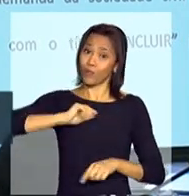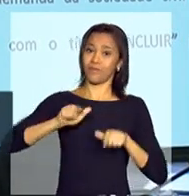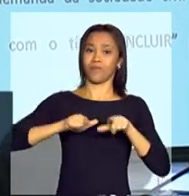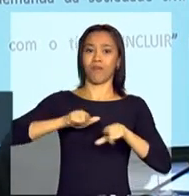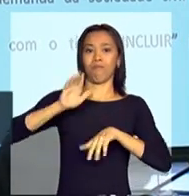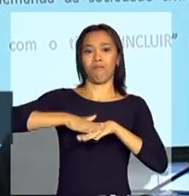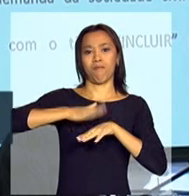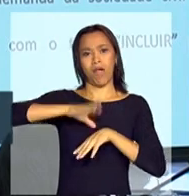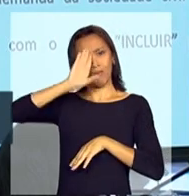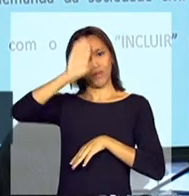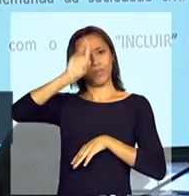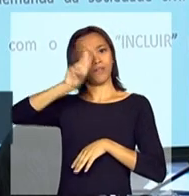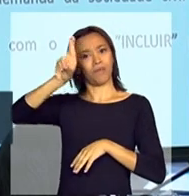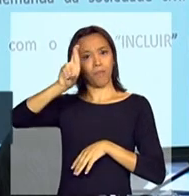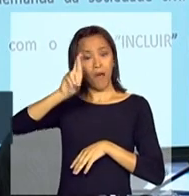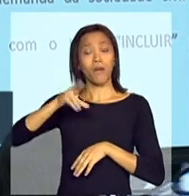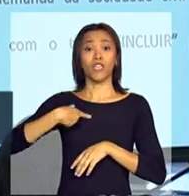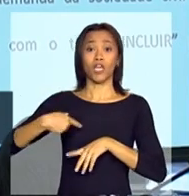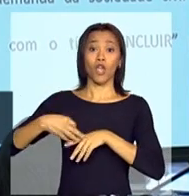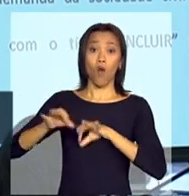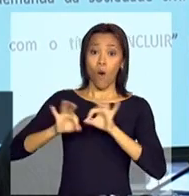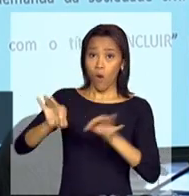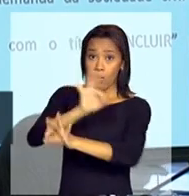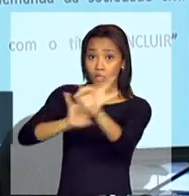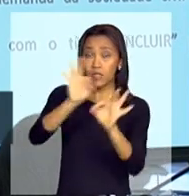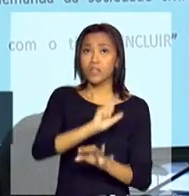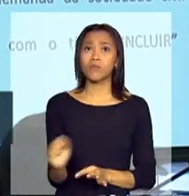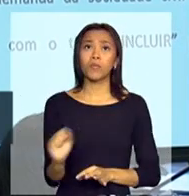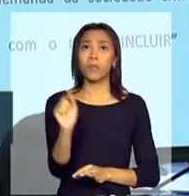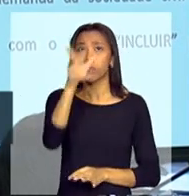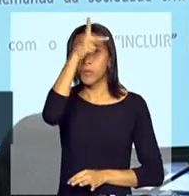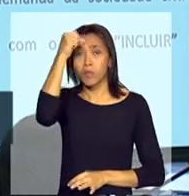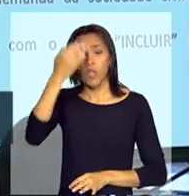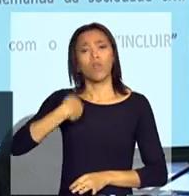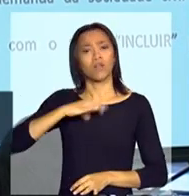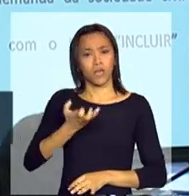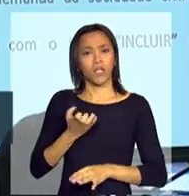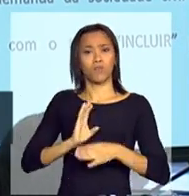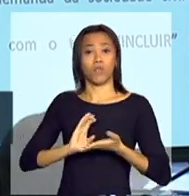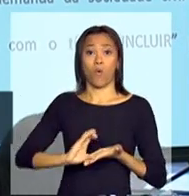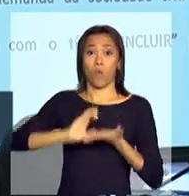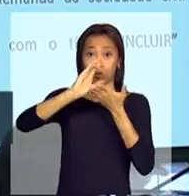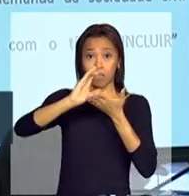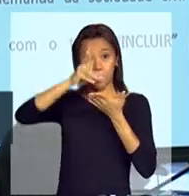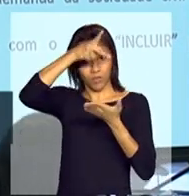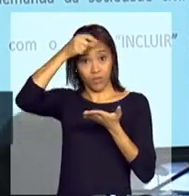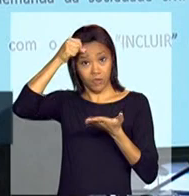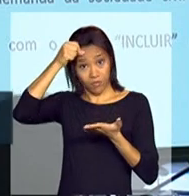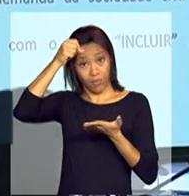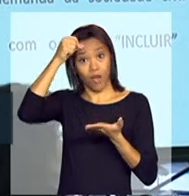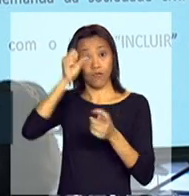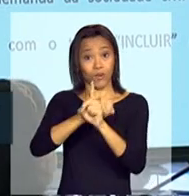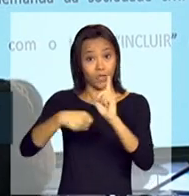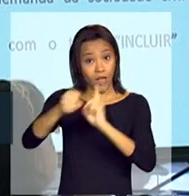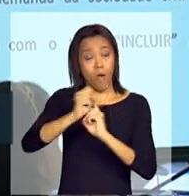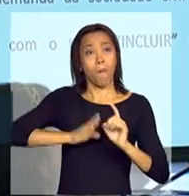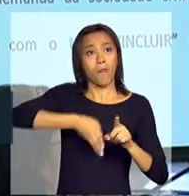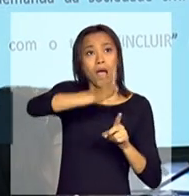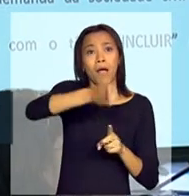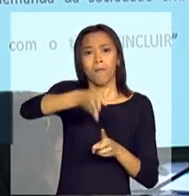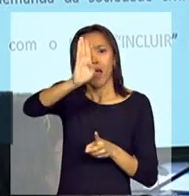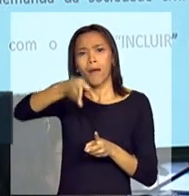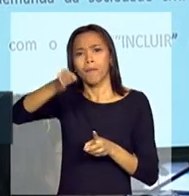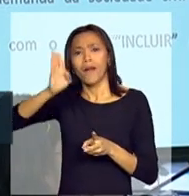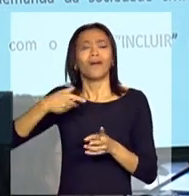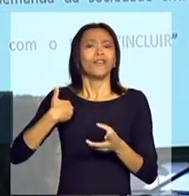que é quem organiza o Brasil Sem Miséria em cada um dos municípios. Queremos ir no Conselho Municipal de Assistência Social, estamos permanentemente no Conselho, mas em todos os outros